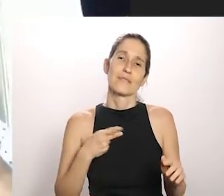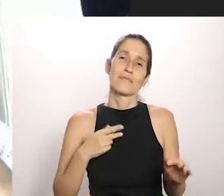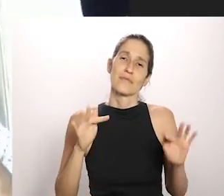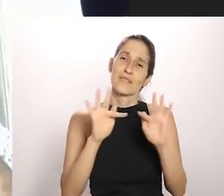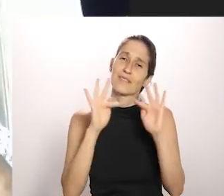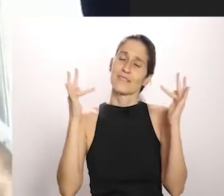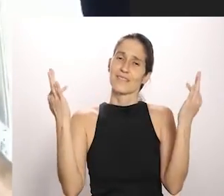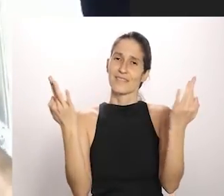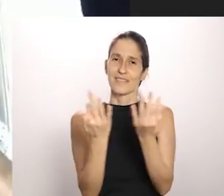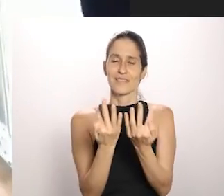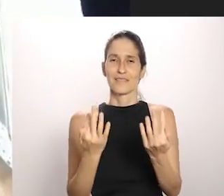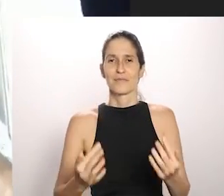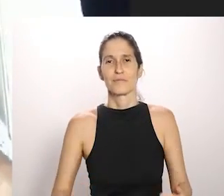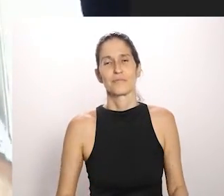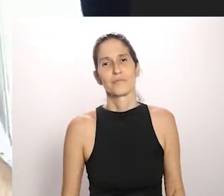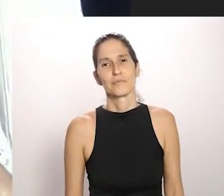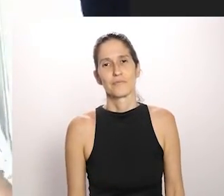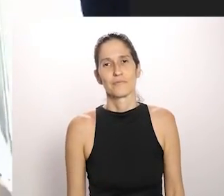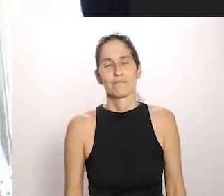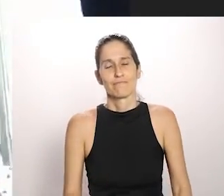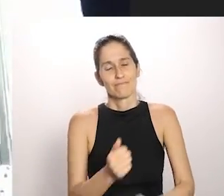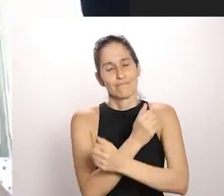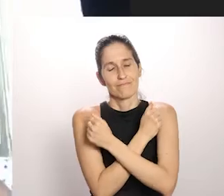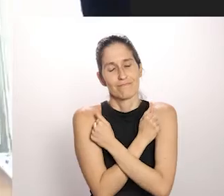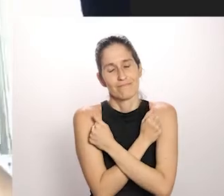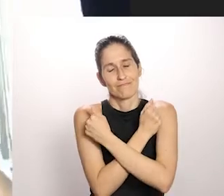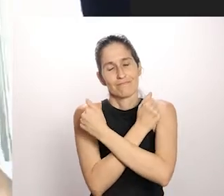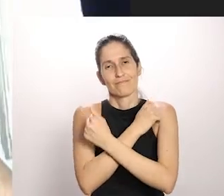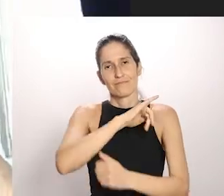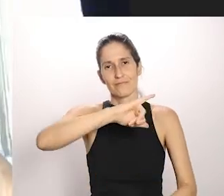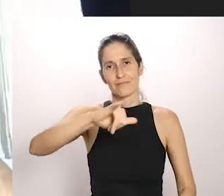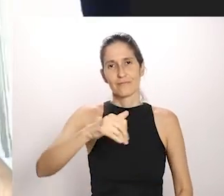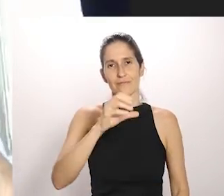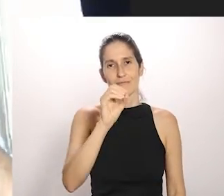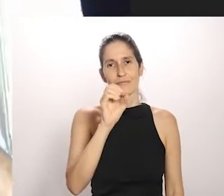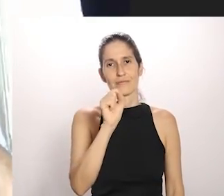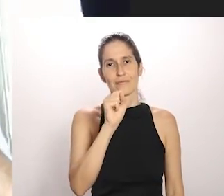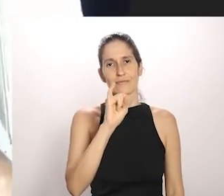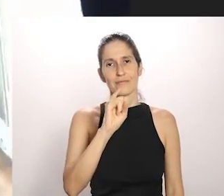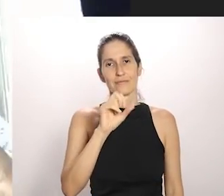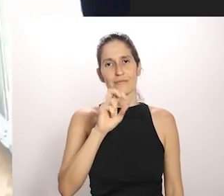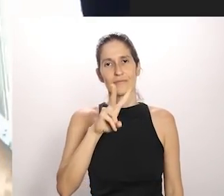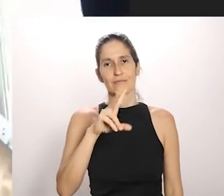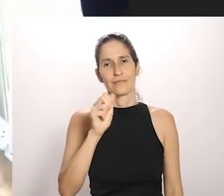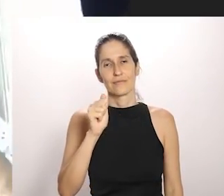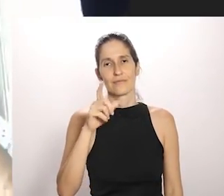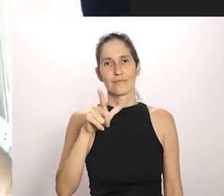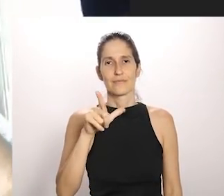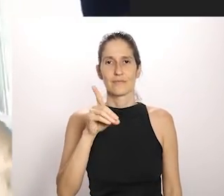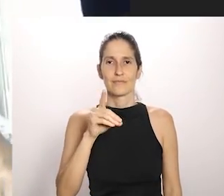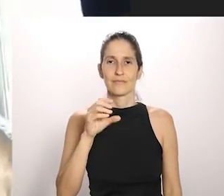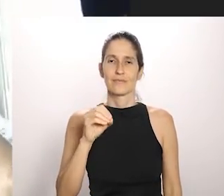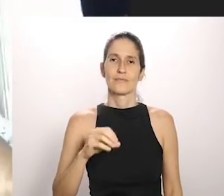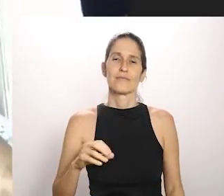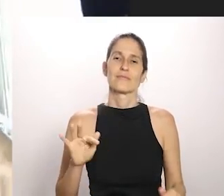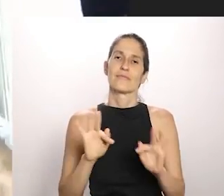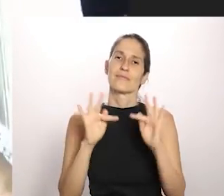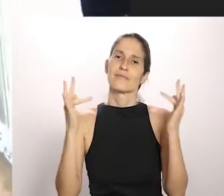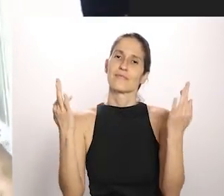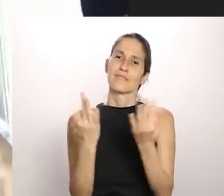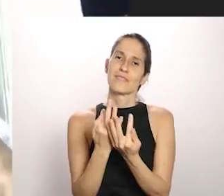família caboclo Um abraço a Josivaldo que é da